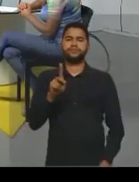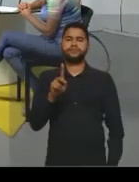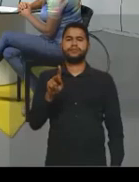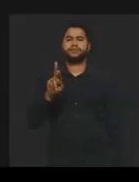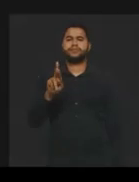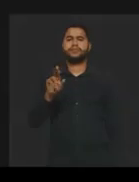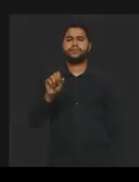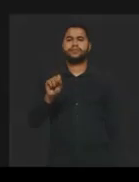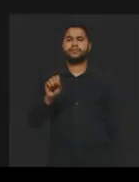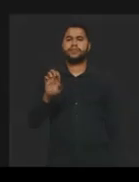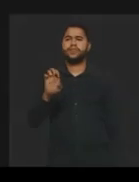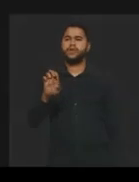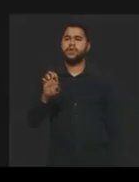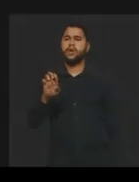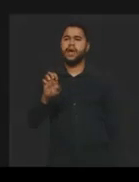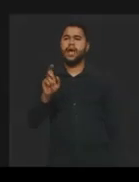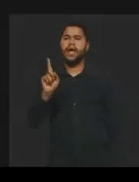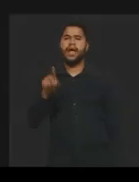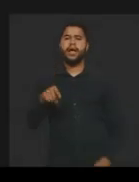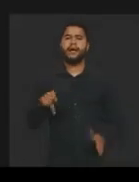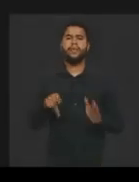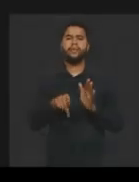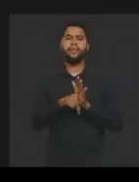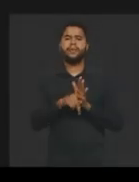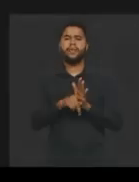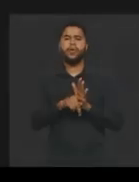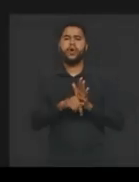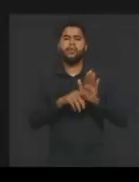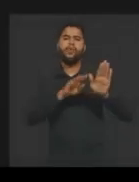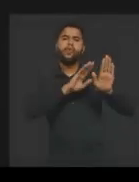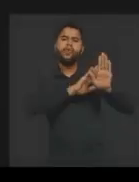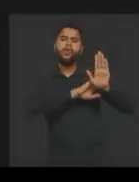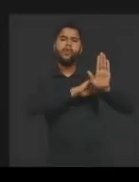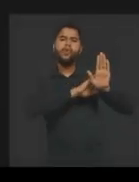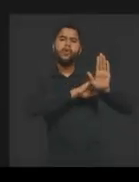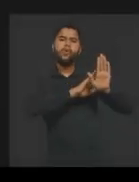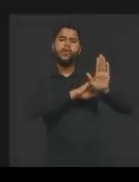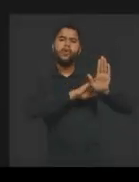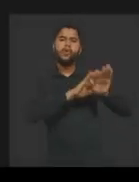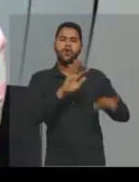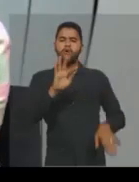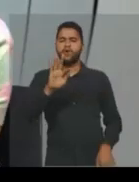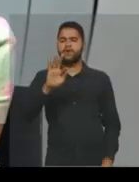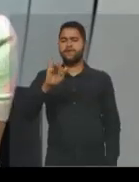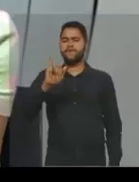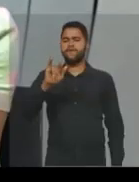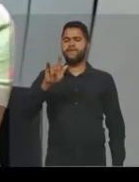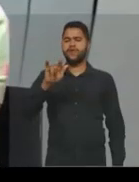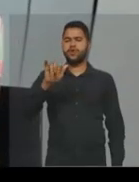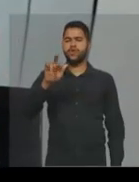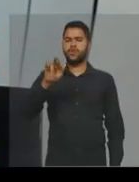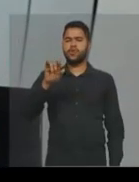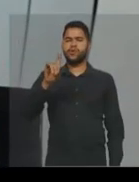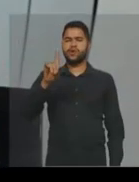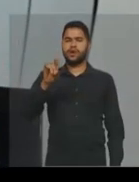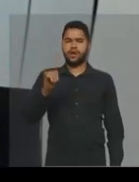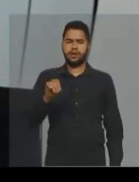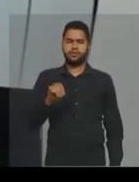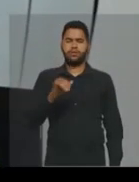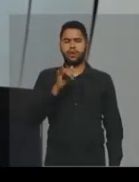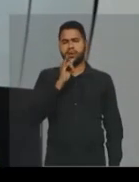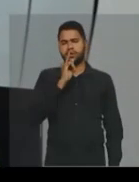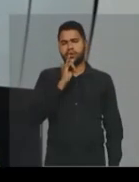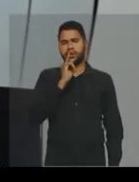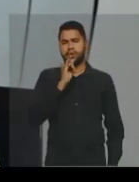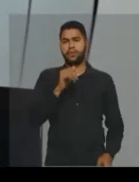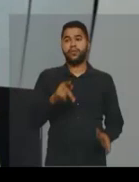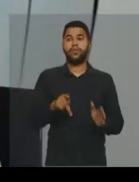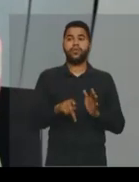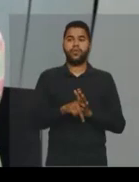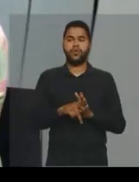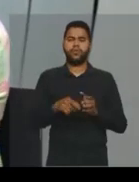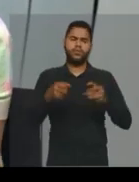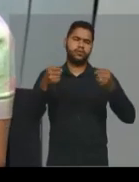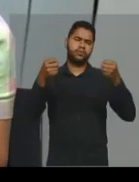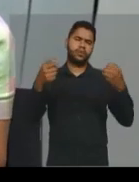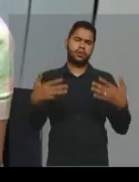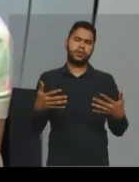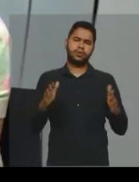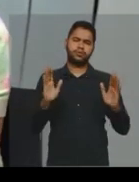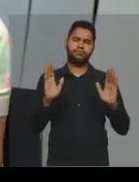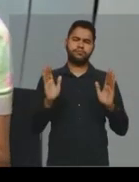Rose, o que é sentido figurado? Então, eu até falei um pouquinho, né? Do sentido figurado.